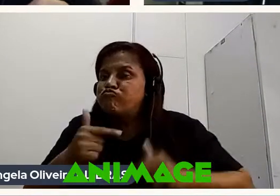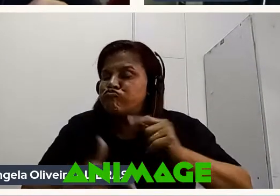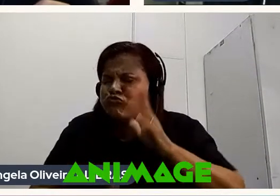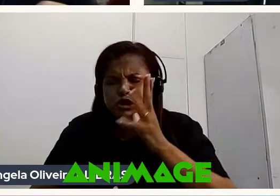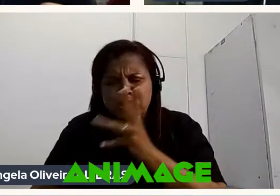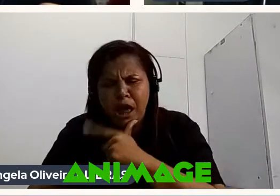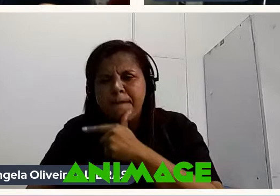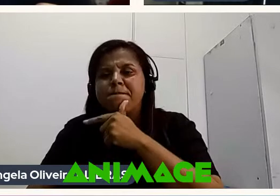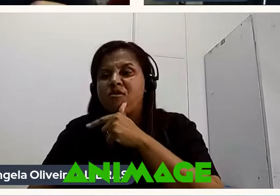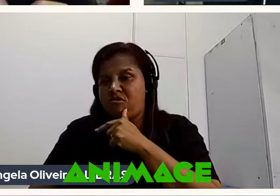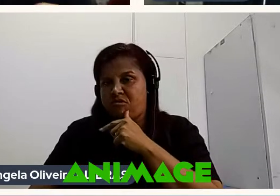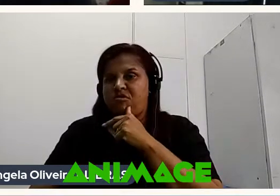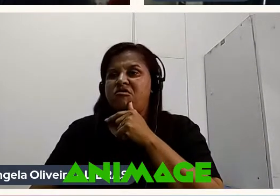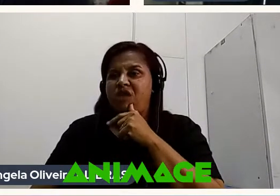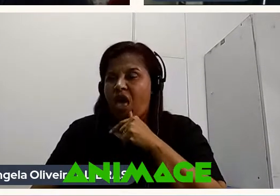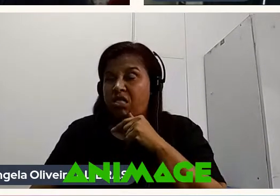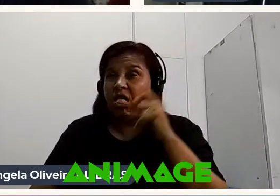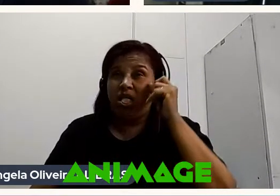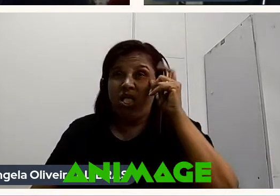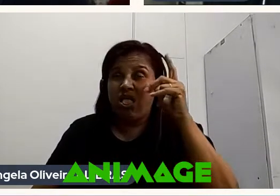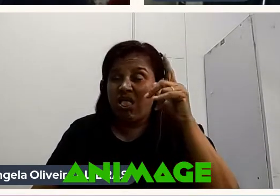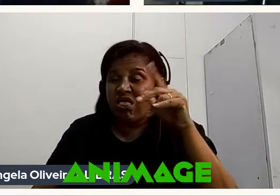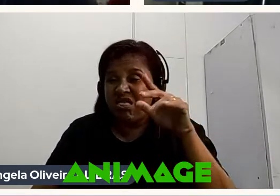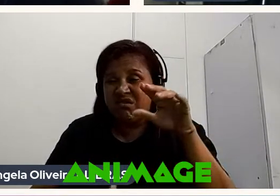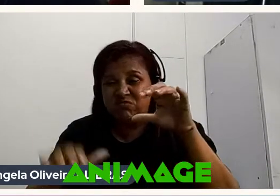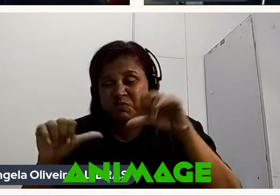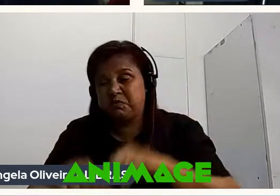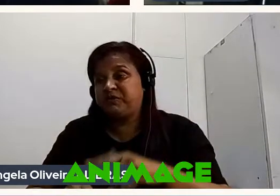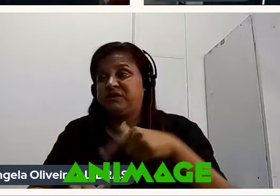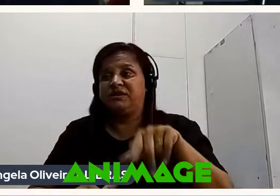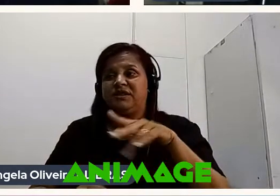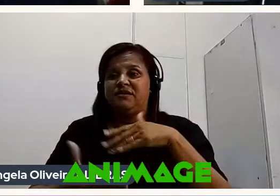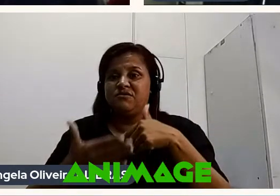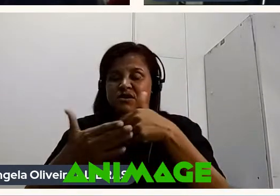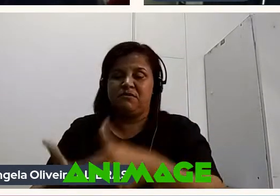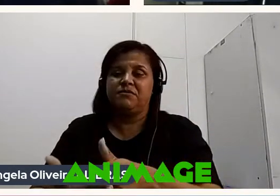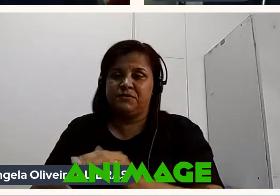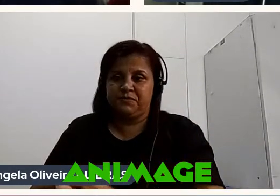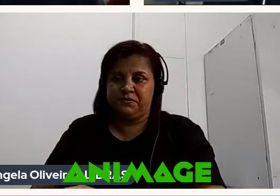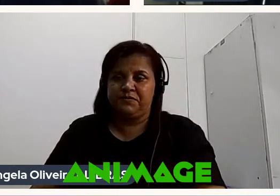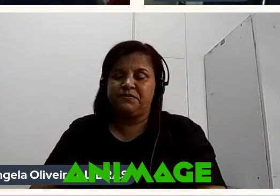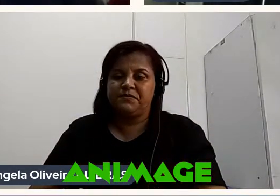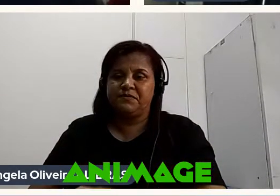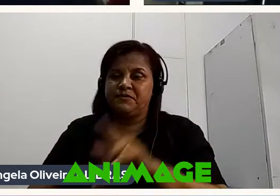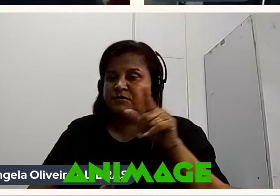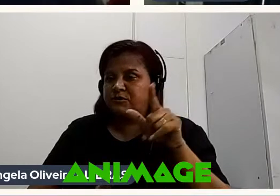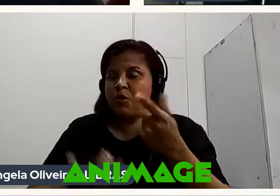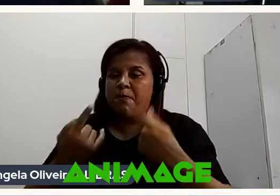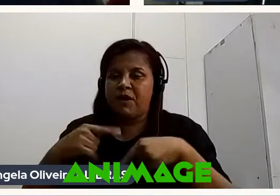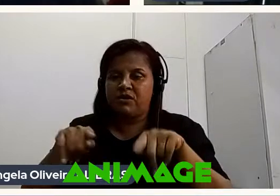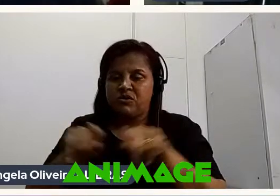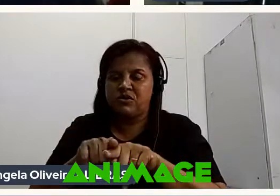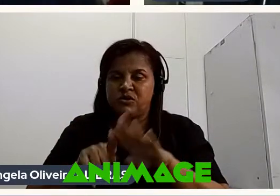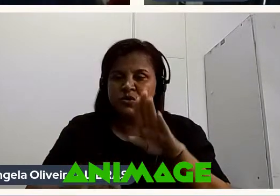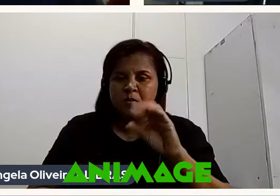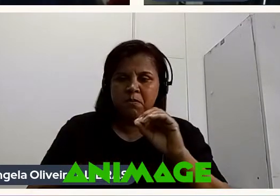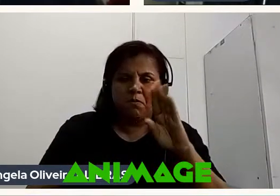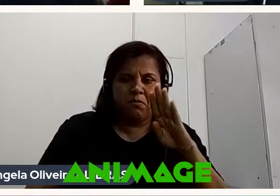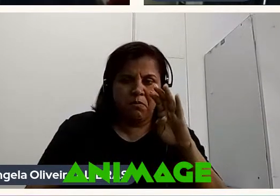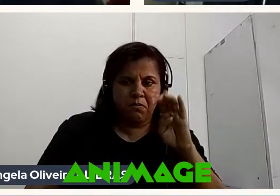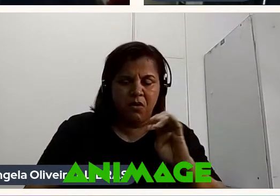Tem muita desilusão No caminho Que a gente passa E sobre o patrocínio Do Bob A gente teve No